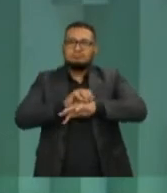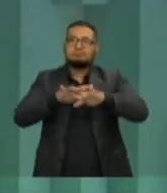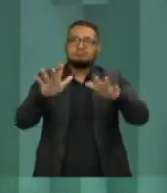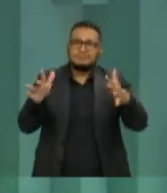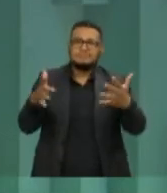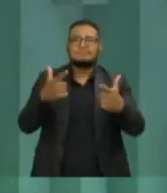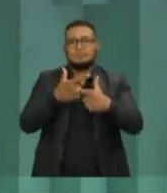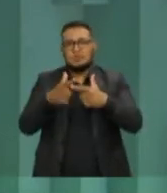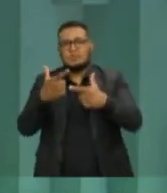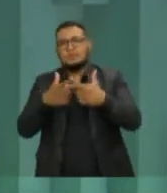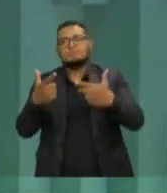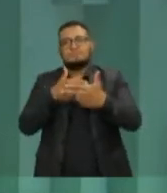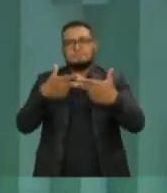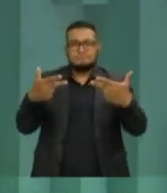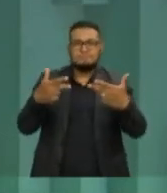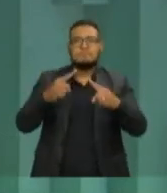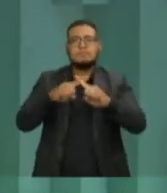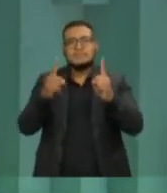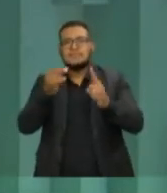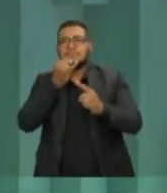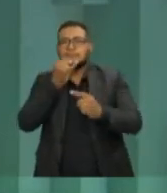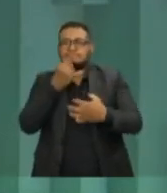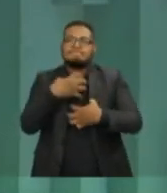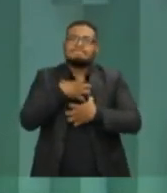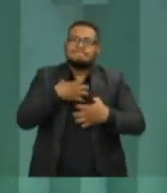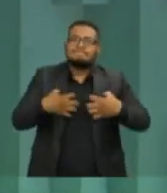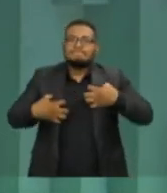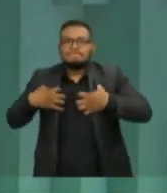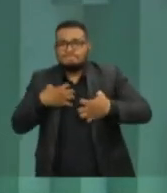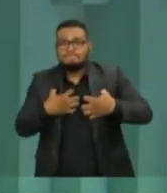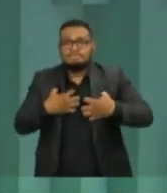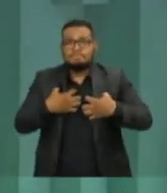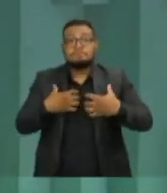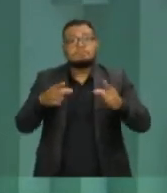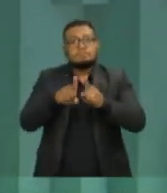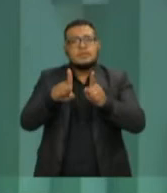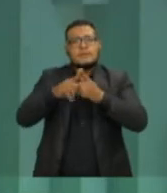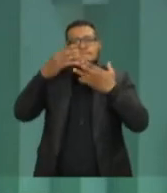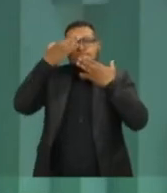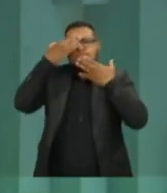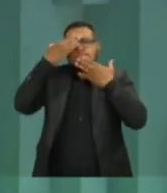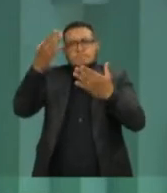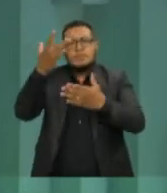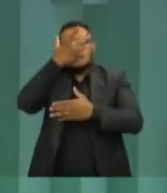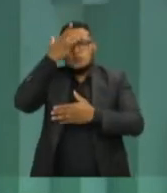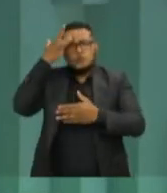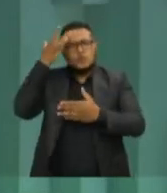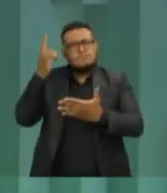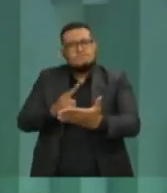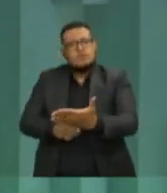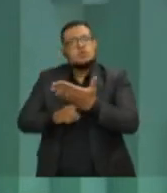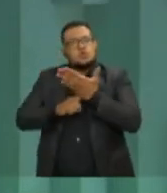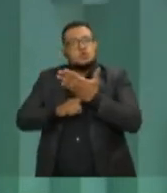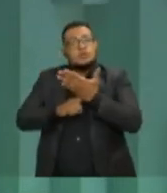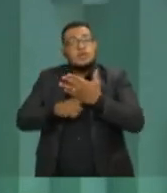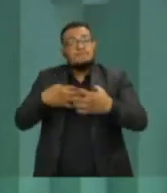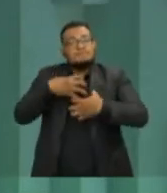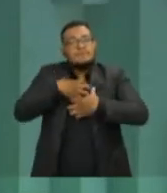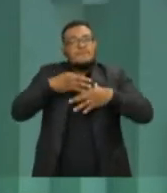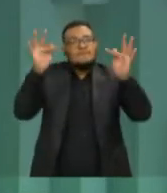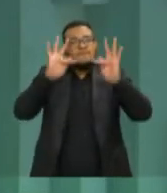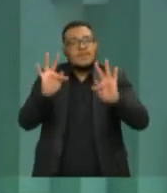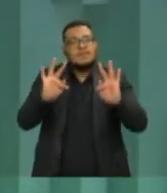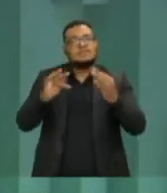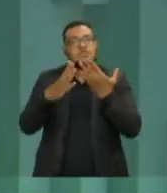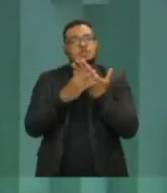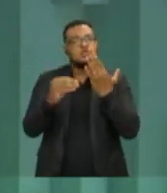torcer muito para encontrar a vacina. Agradecer àqueles que já estão na minha campanha. Estou muito feliz por estar aqui no segundo turno,